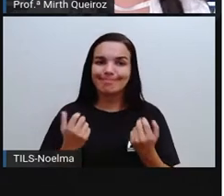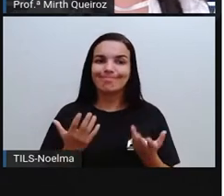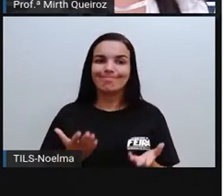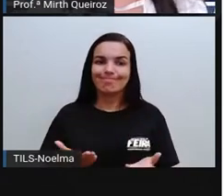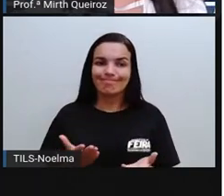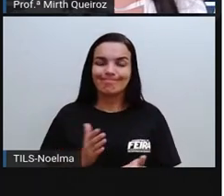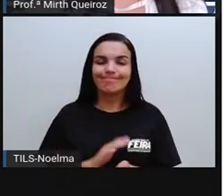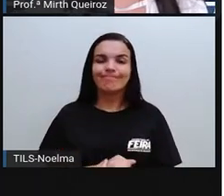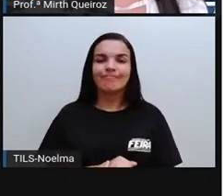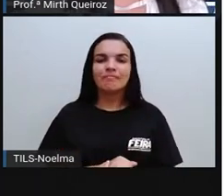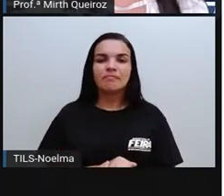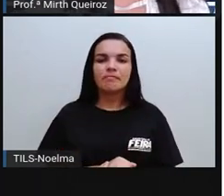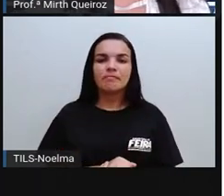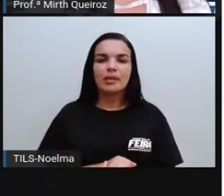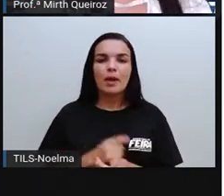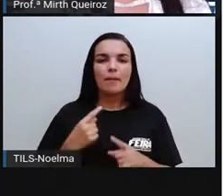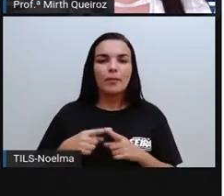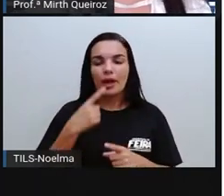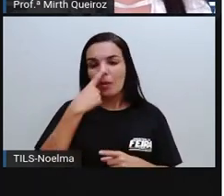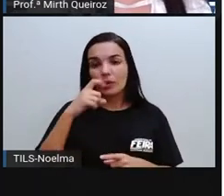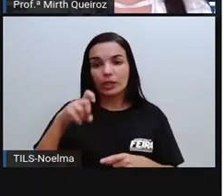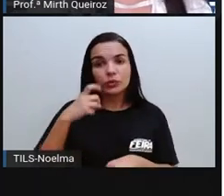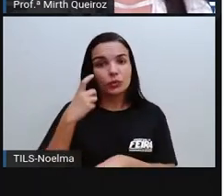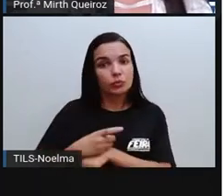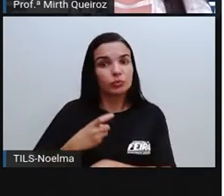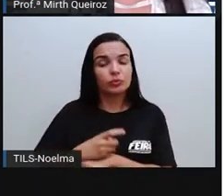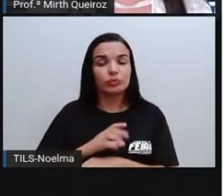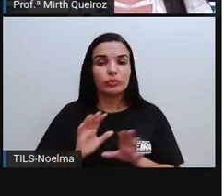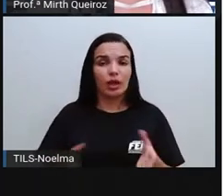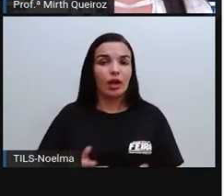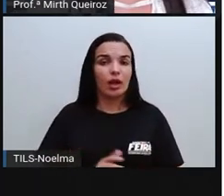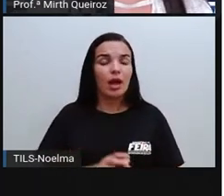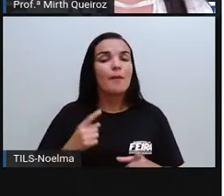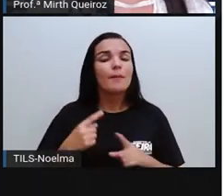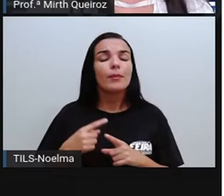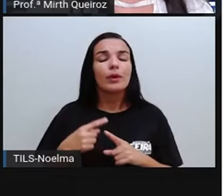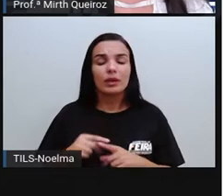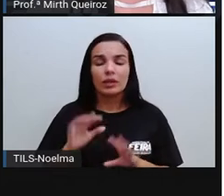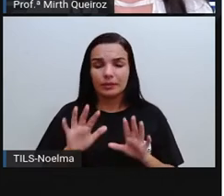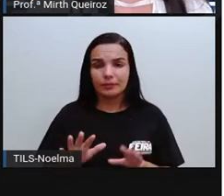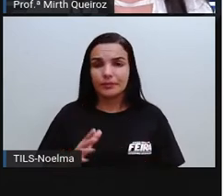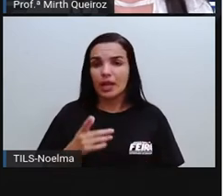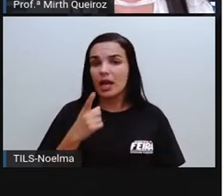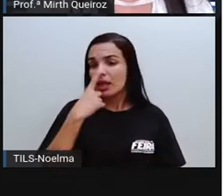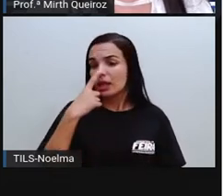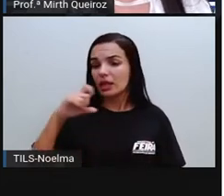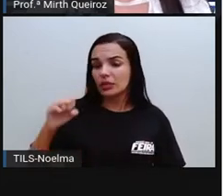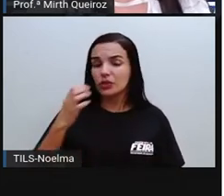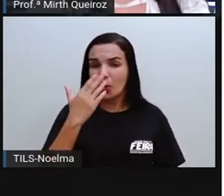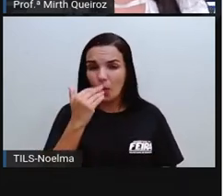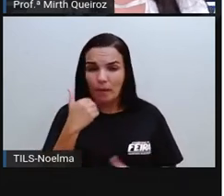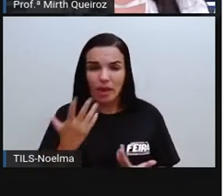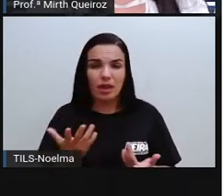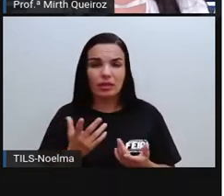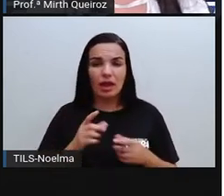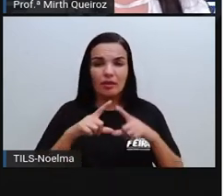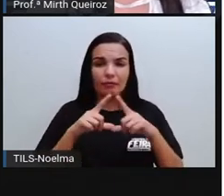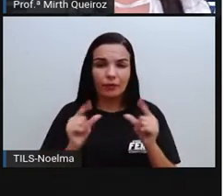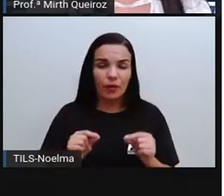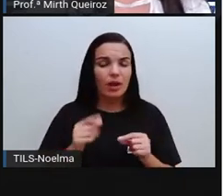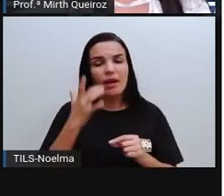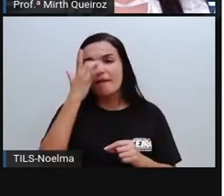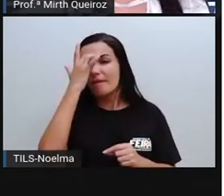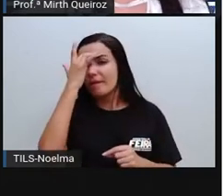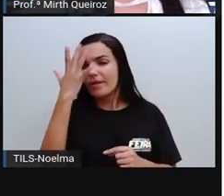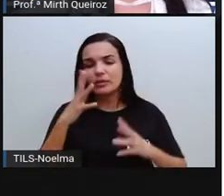desses resíduos sólidos, né? Uma vez que o resíduo orgânico, ele é de fácil decomposição, mas o sólido não. O